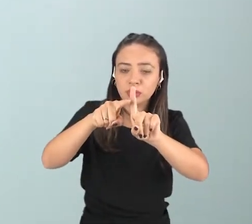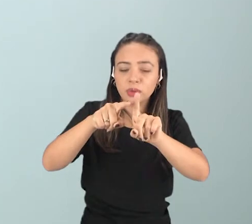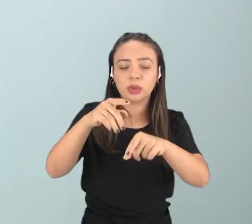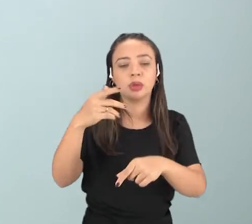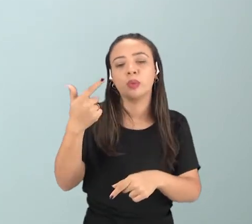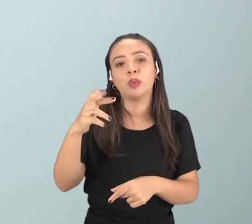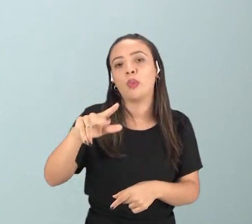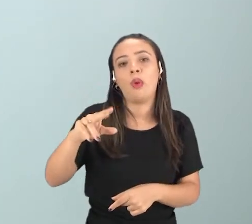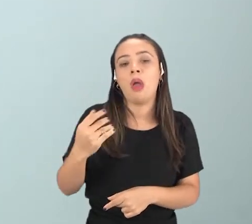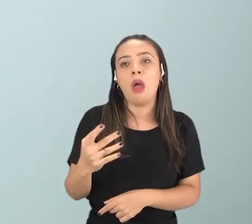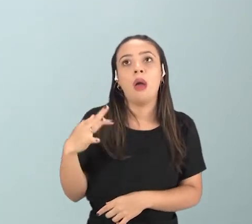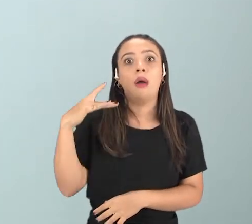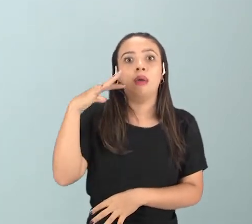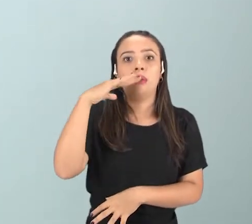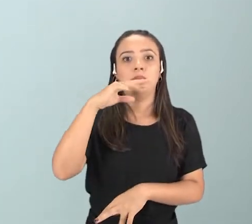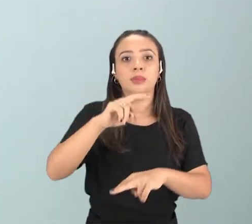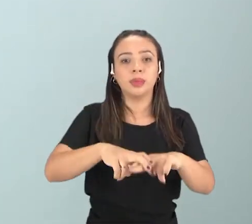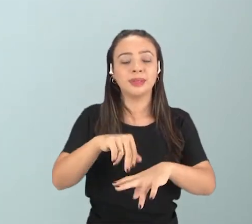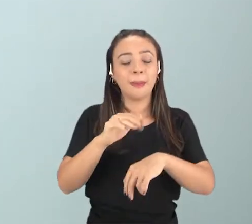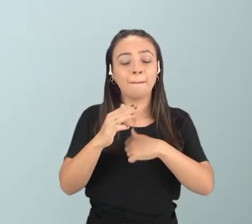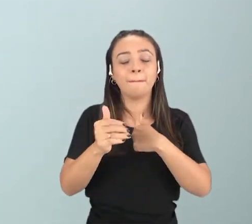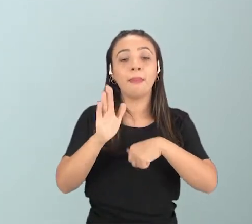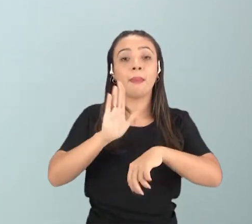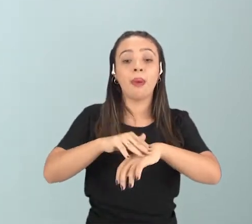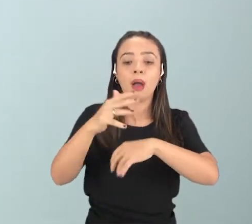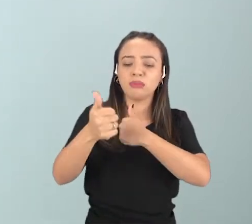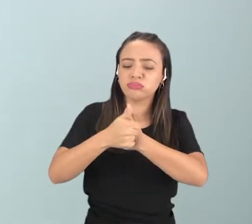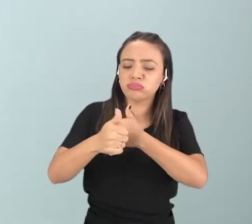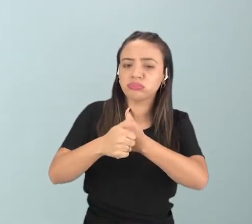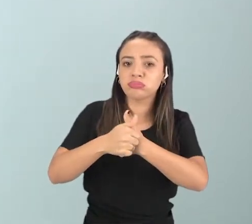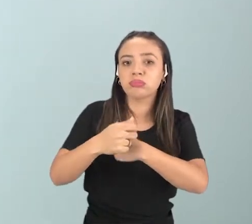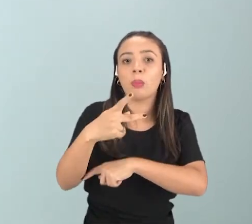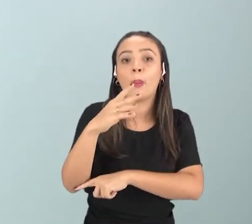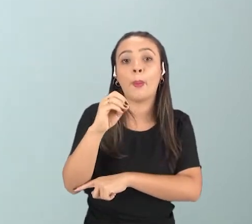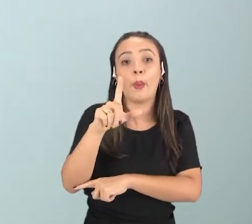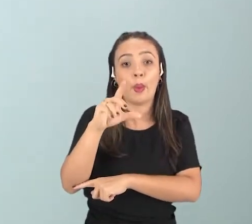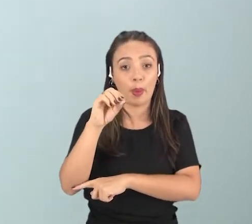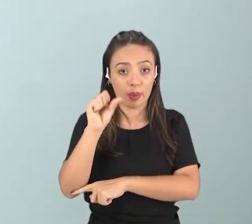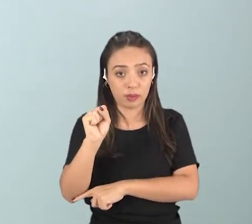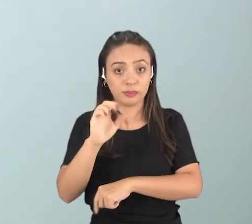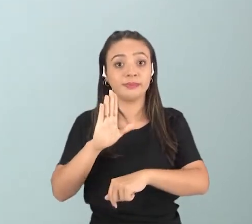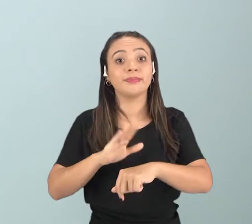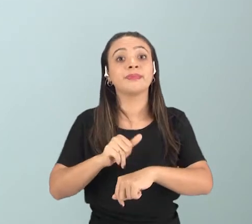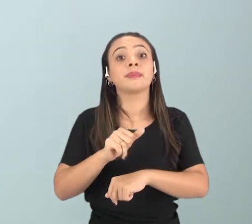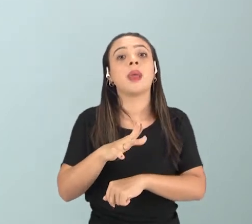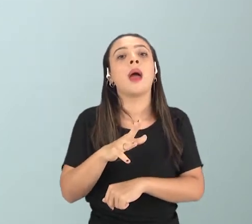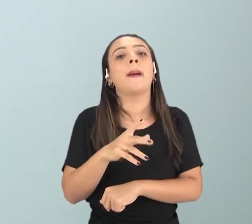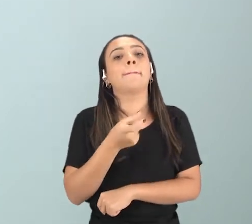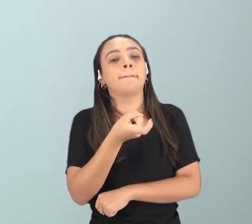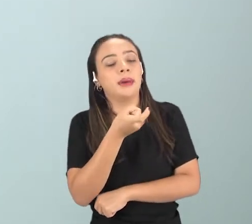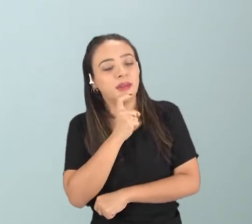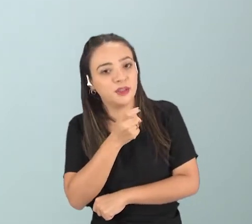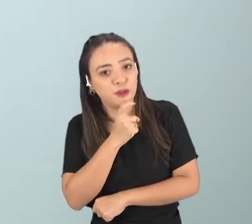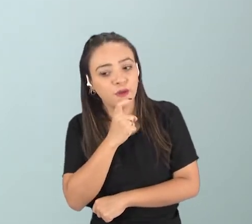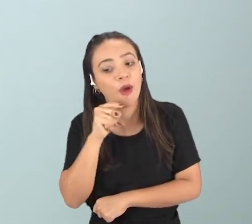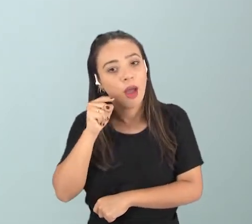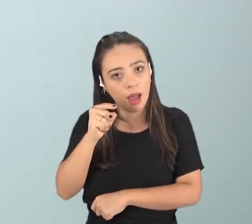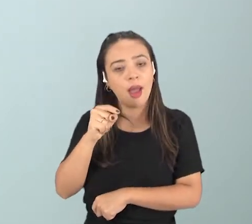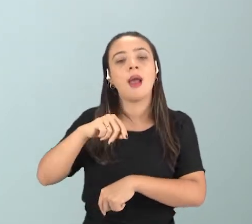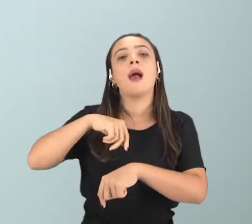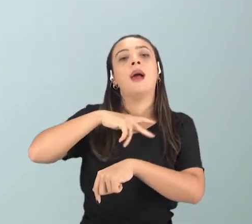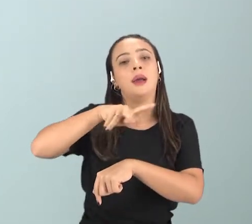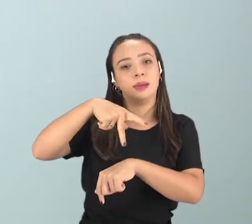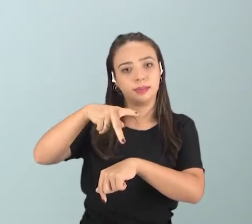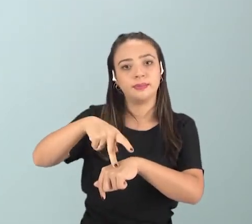altas. Por isso que quanto mais próximo dos polos, mais frio, mais temperado é o clima daqueles países,